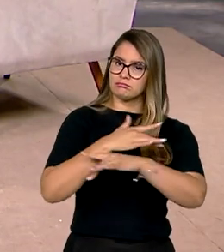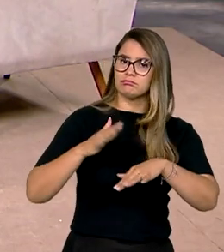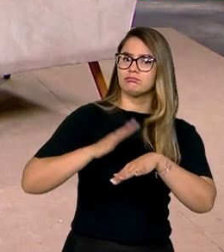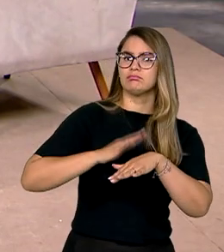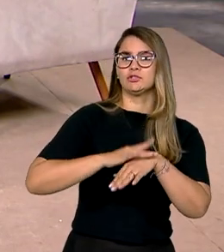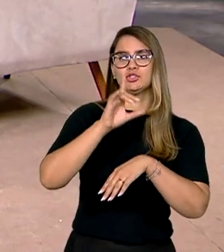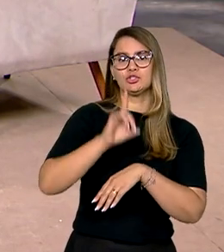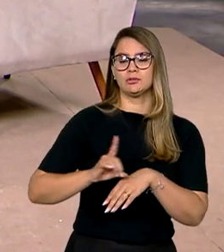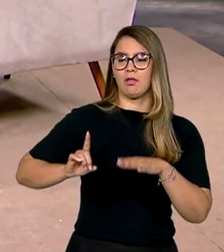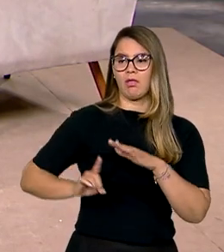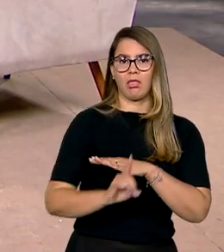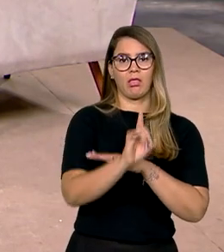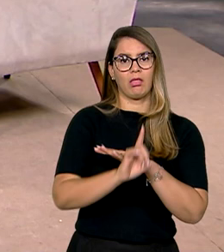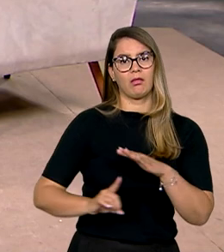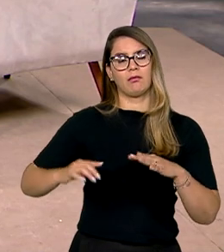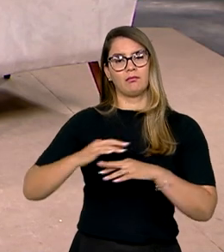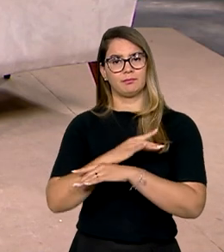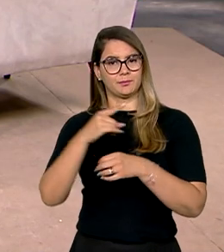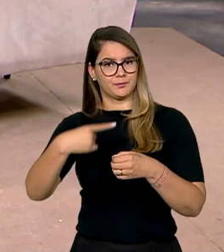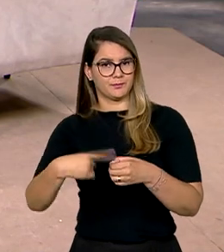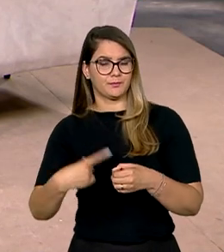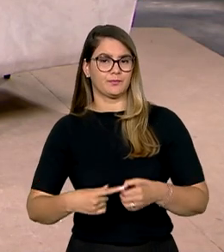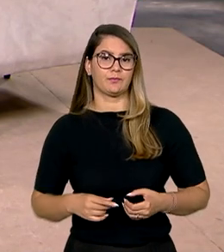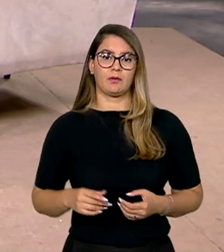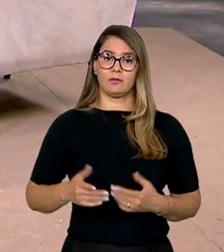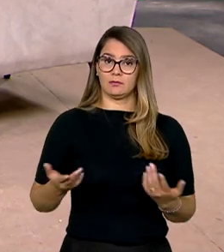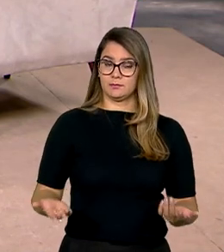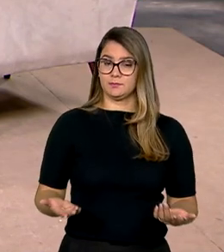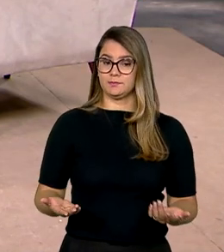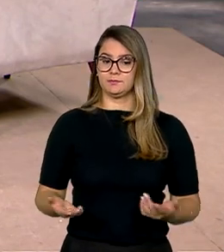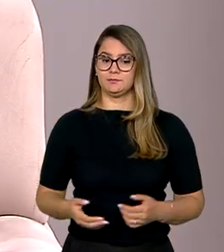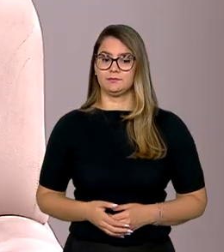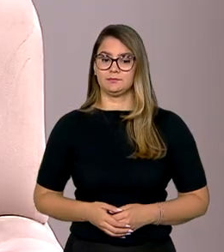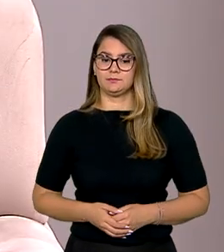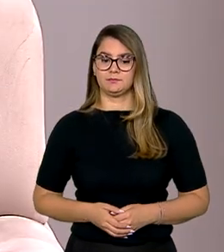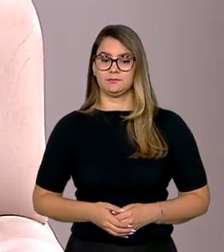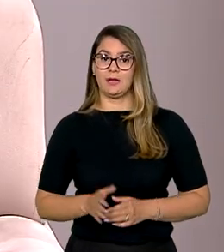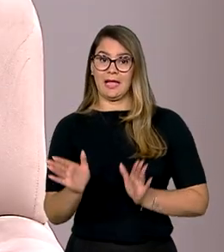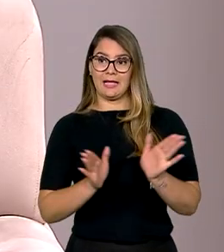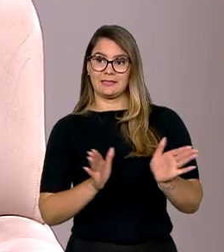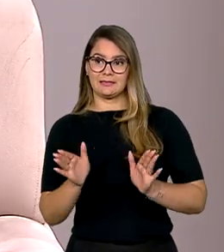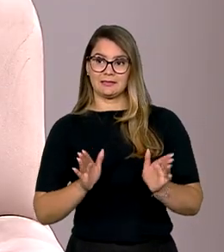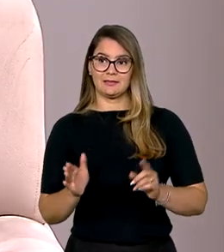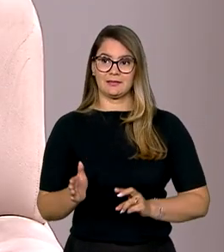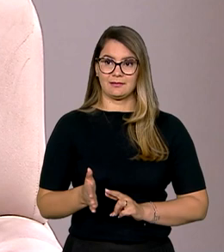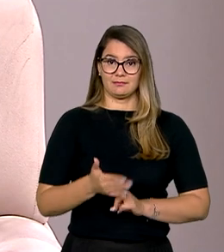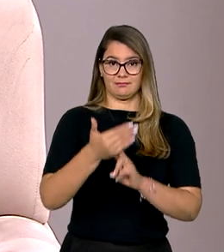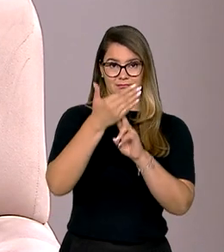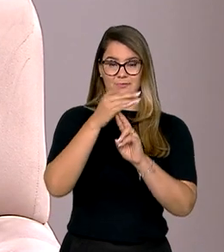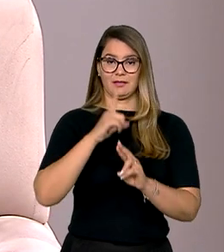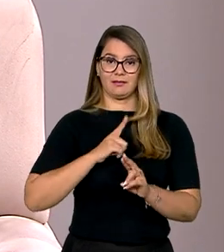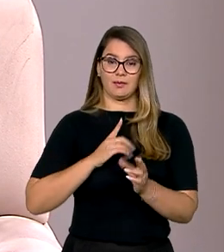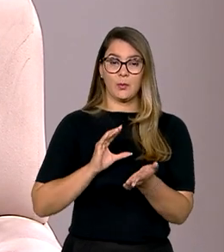o direito de ir e vir, o acesso à cidade. Então, na tecnologia, na acessibilidade e tecnologia assistiva, tem um